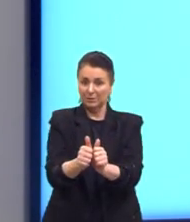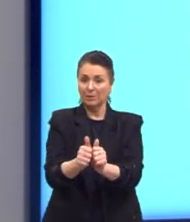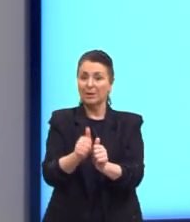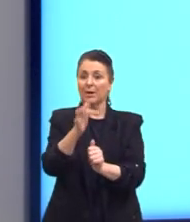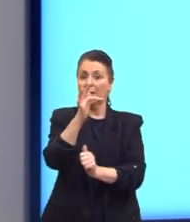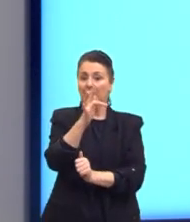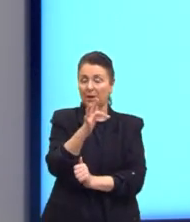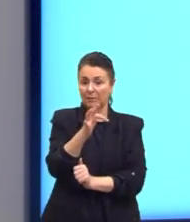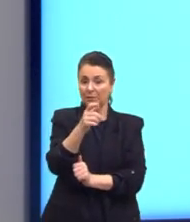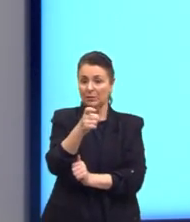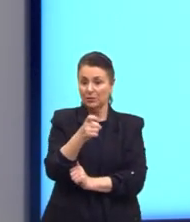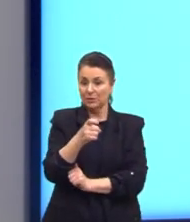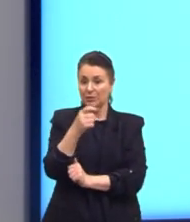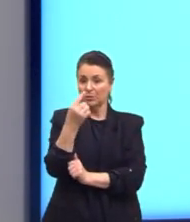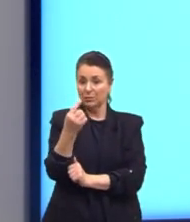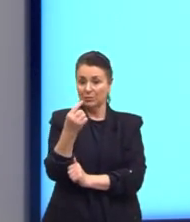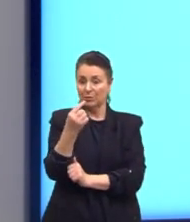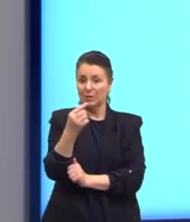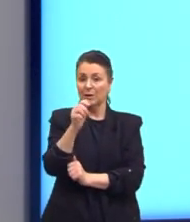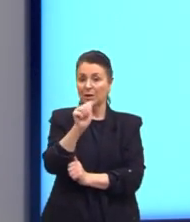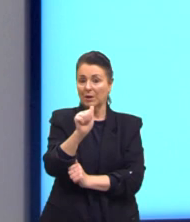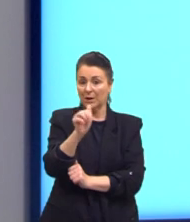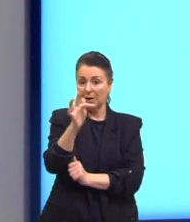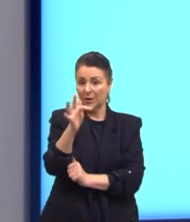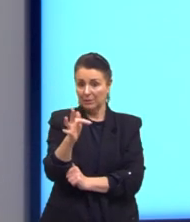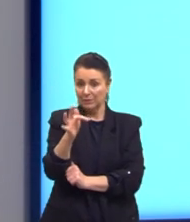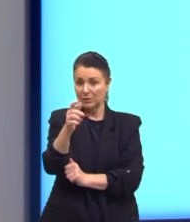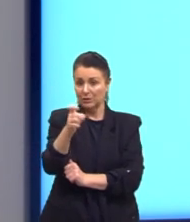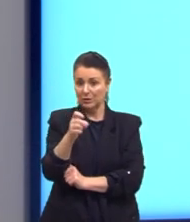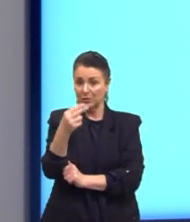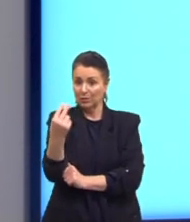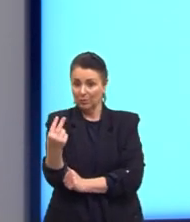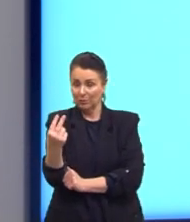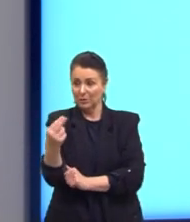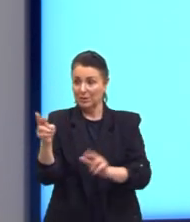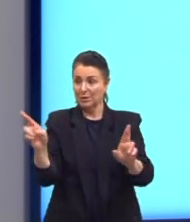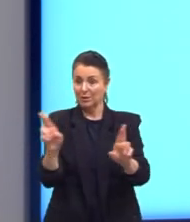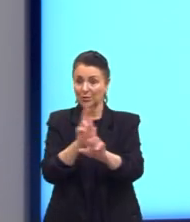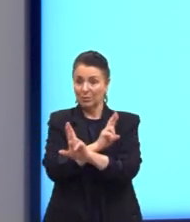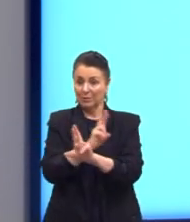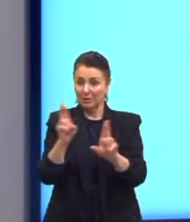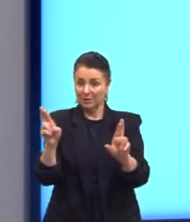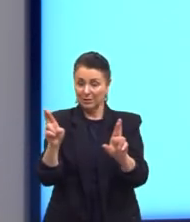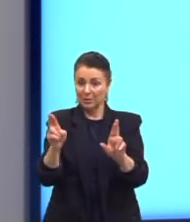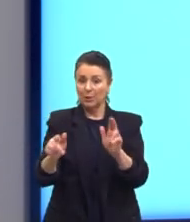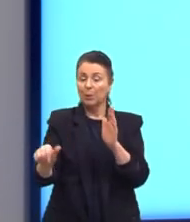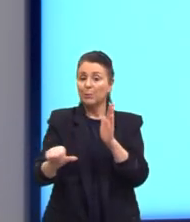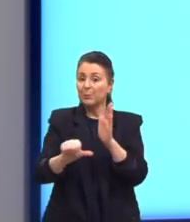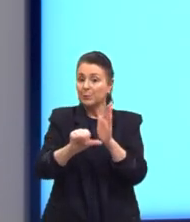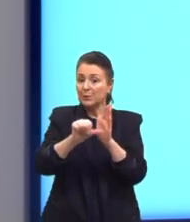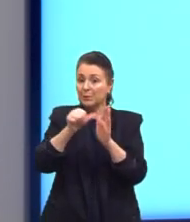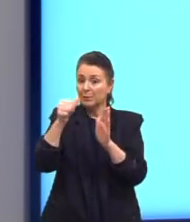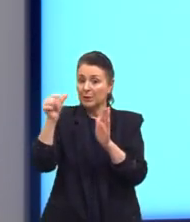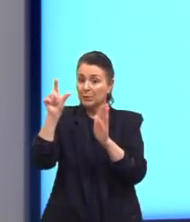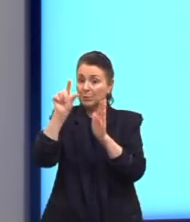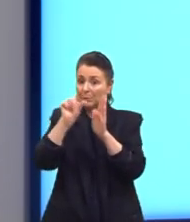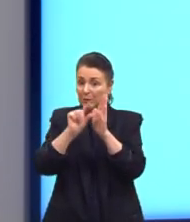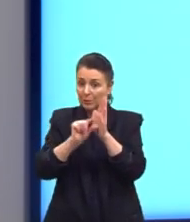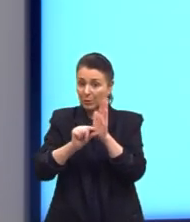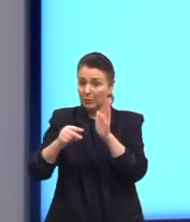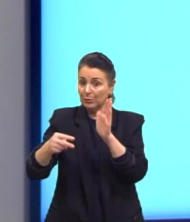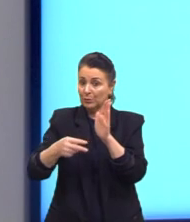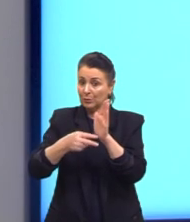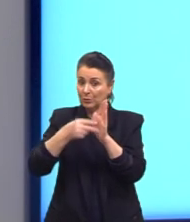X1 e a F de X2 vão manter essa relação de ordem, né? O primeiro termo é menor que o segundo,